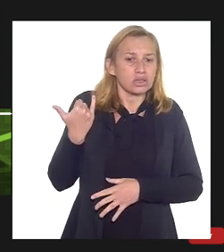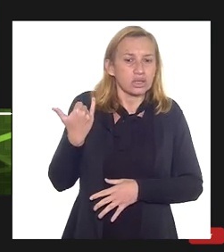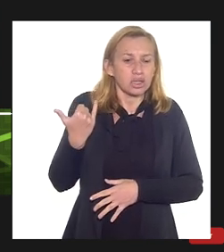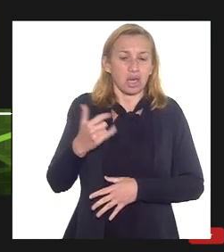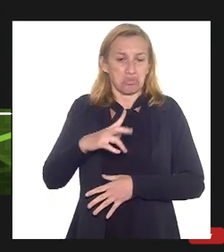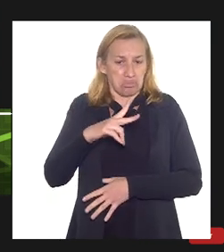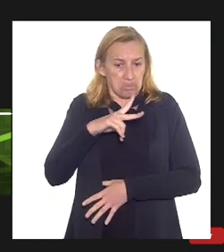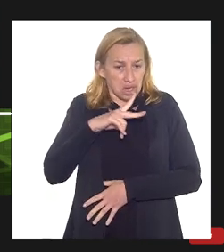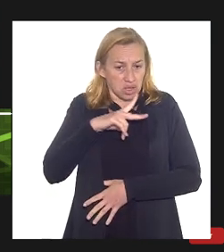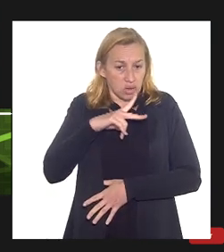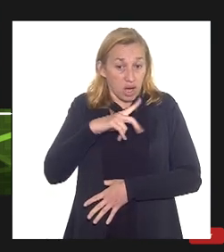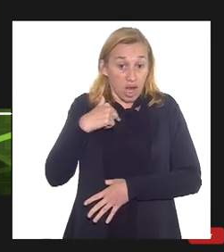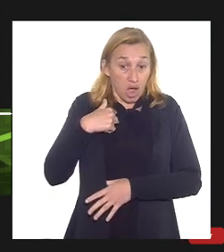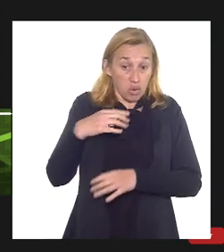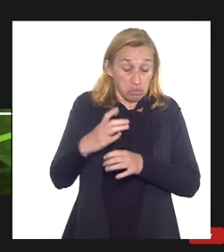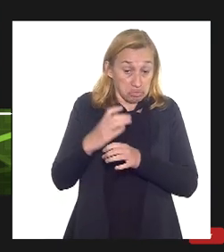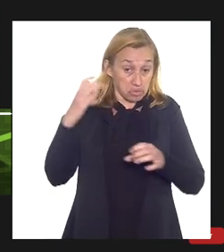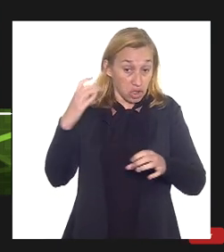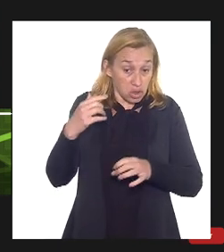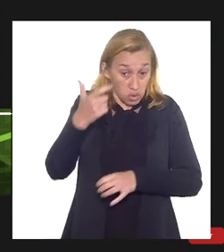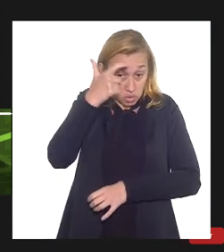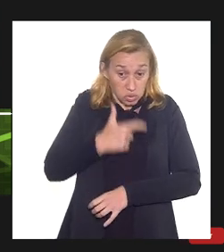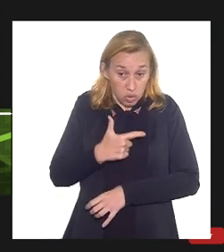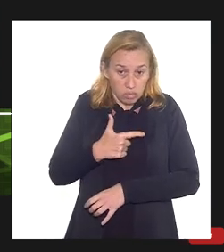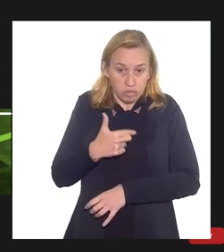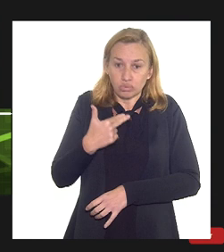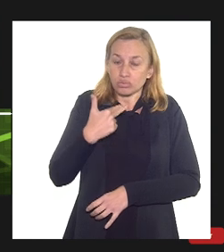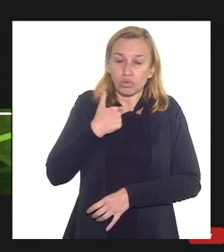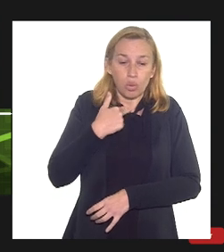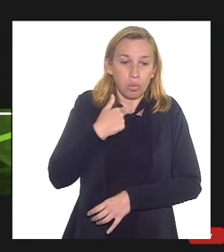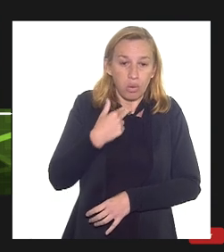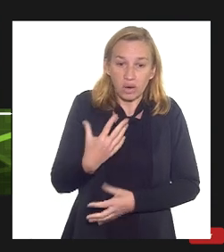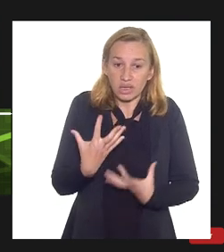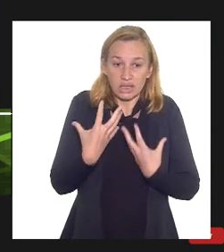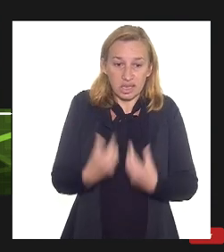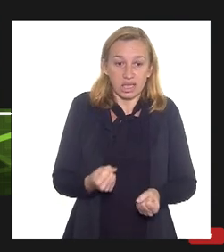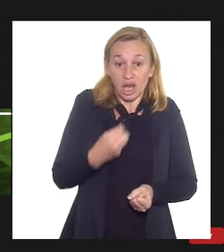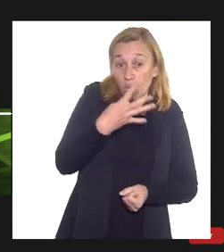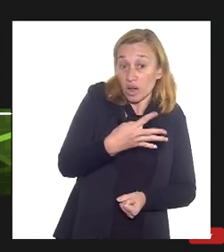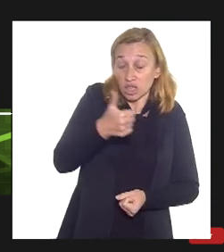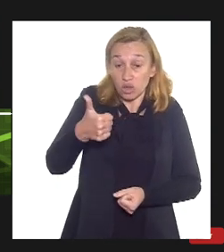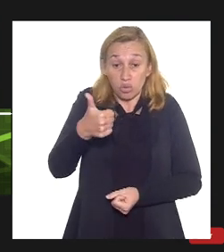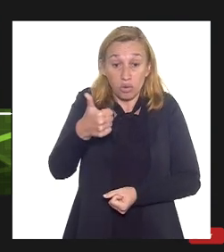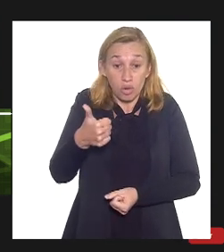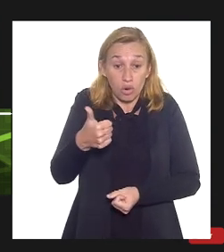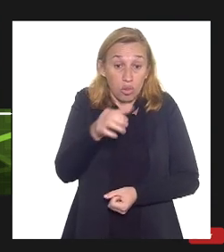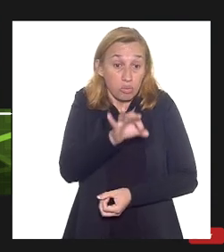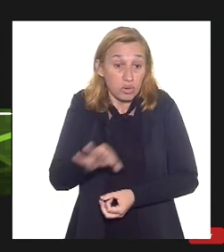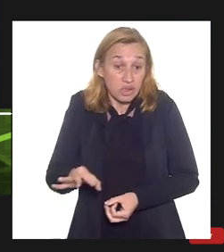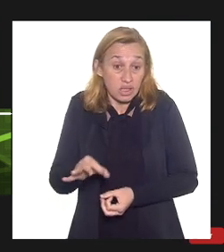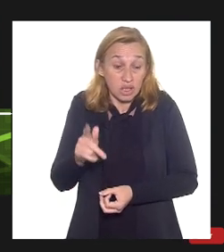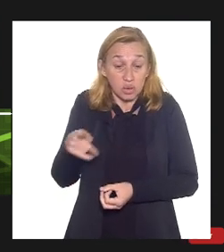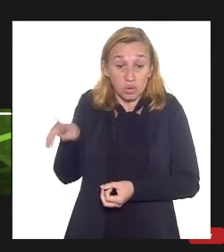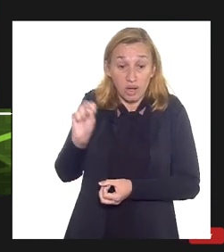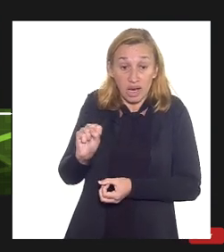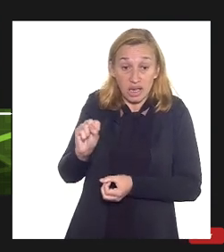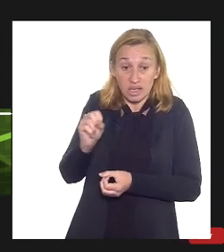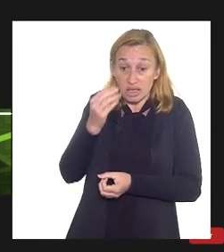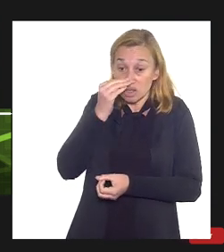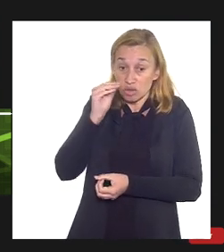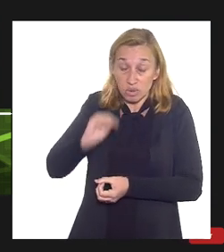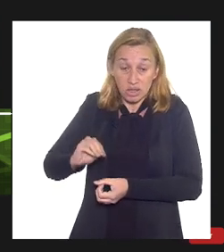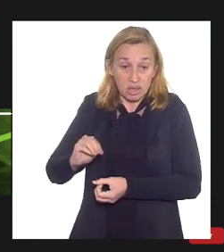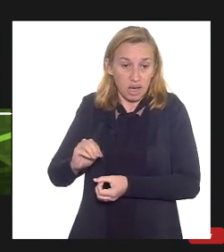particularmente como engenheiro que eu sou não posso engolir que 41% do gás é rejeitado para aproveitamento do petróleo eu não